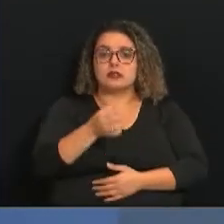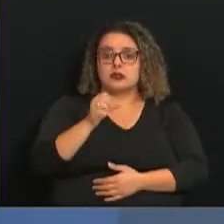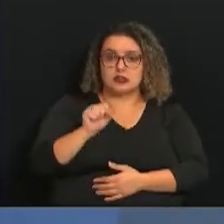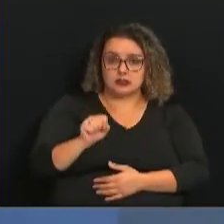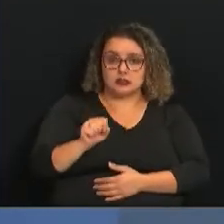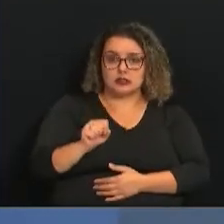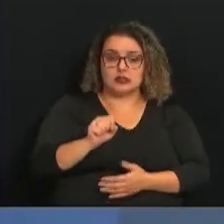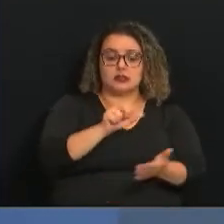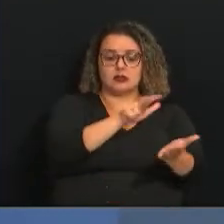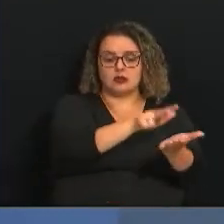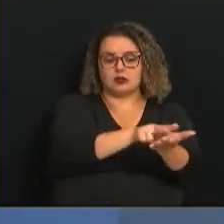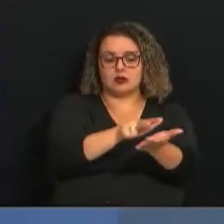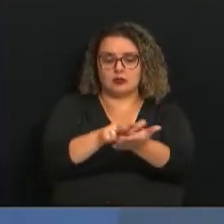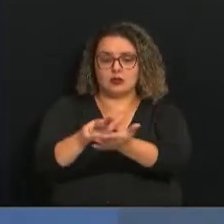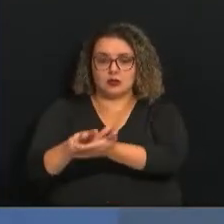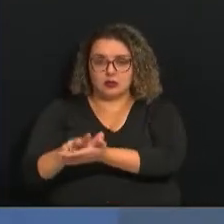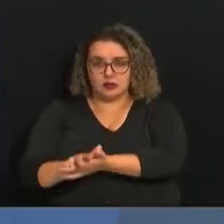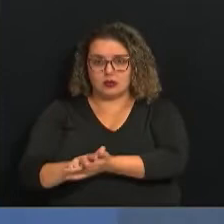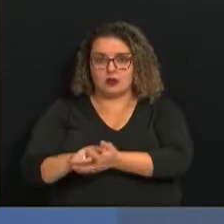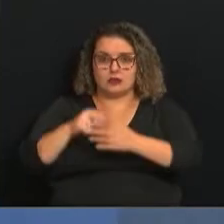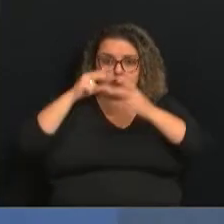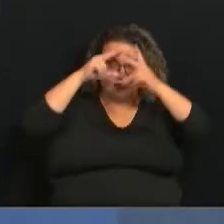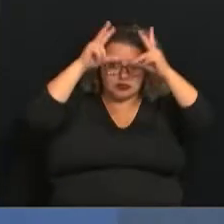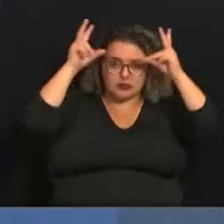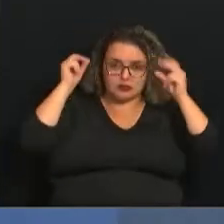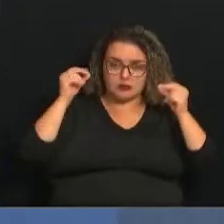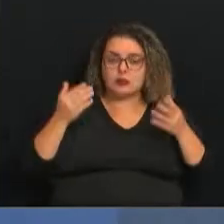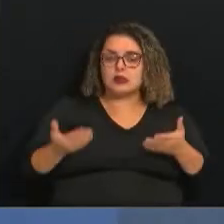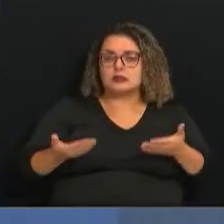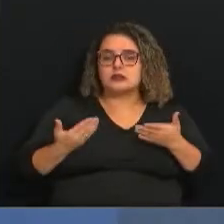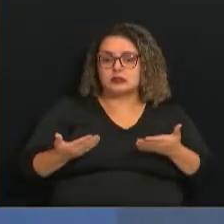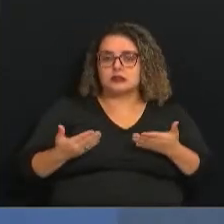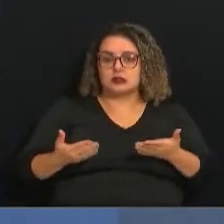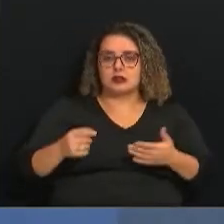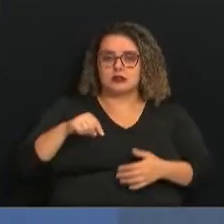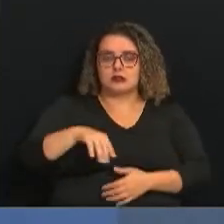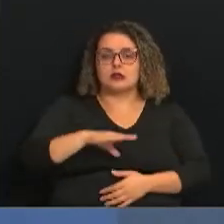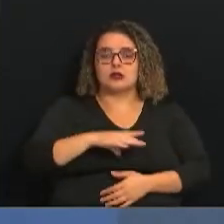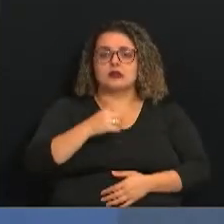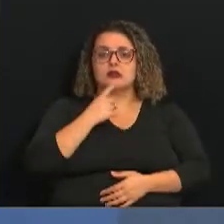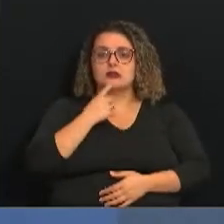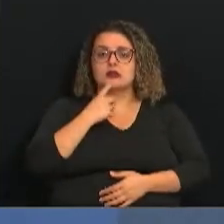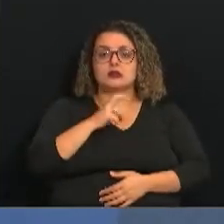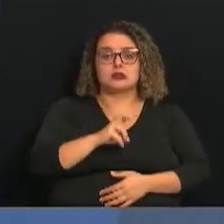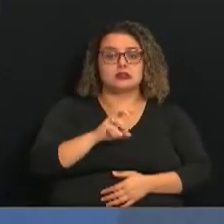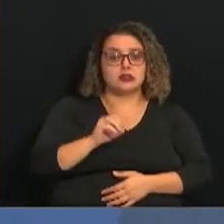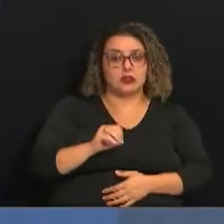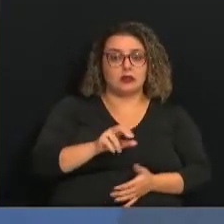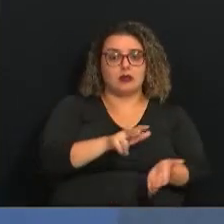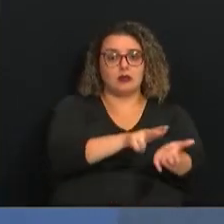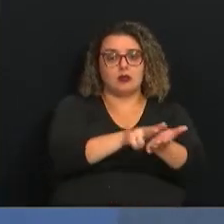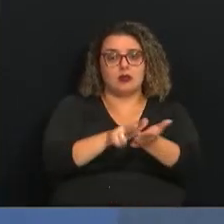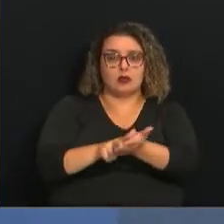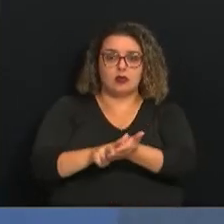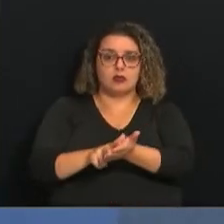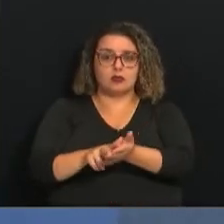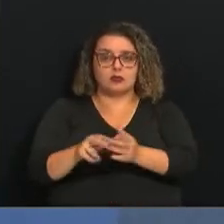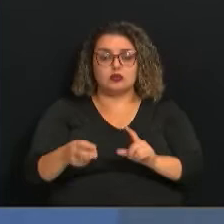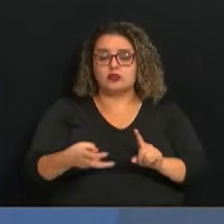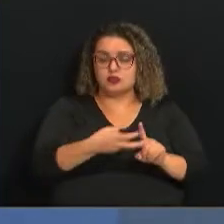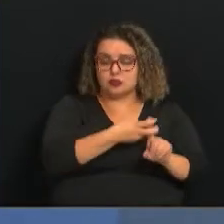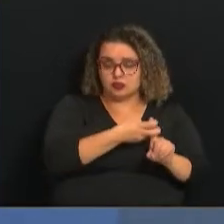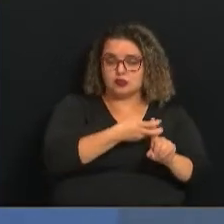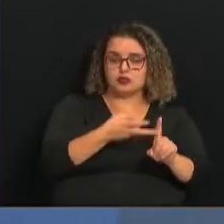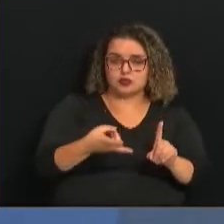internados em leitos de enfermaria. Atualmente, em Campinas, são 50 leitos no SUS municipal, que é a rede Mario Gatti de